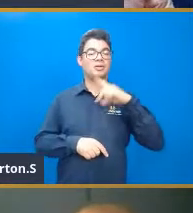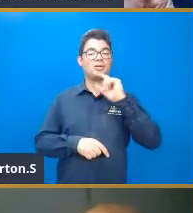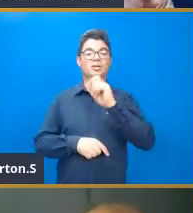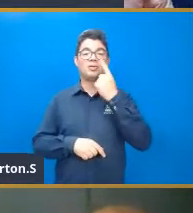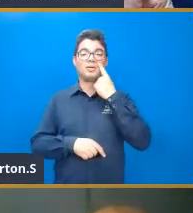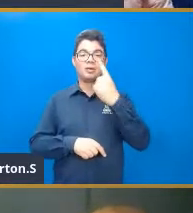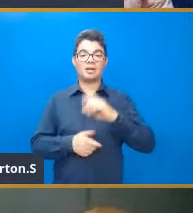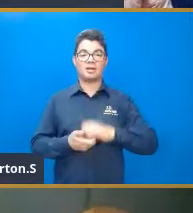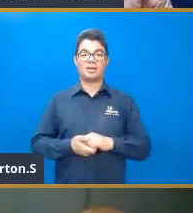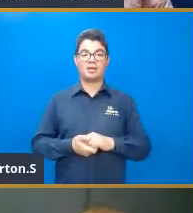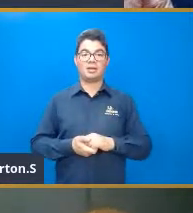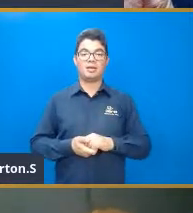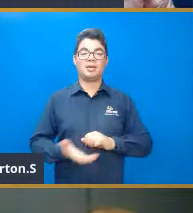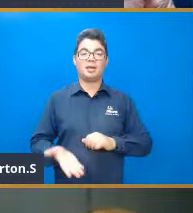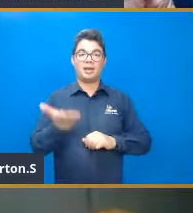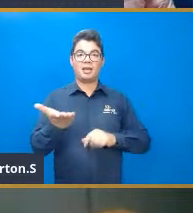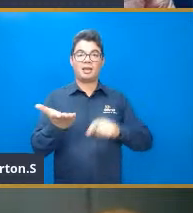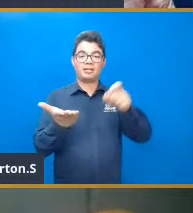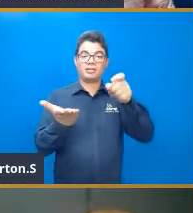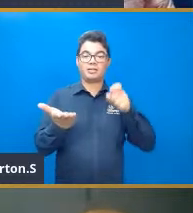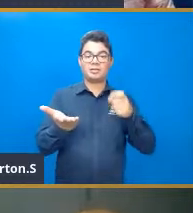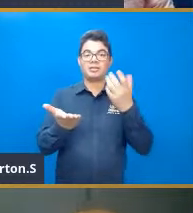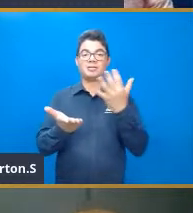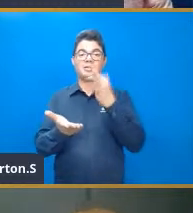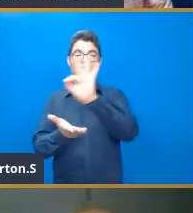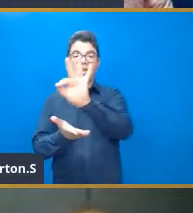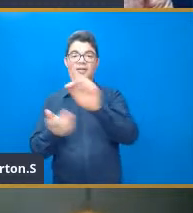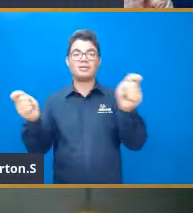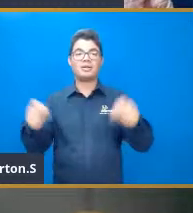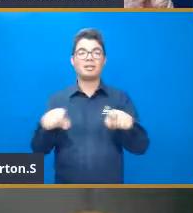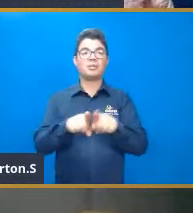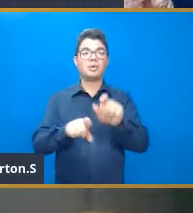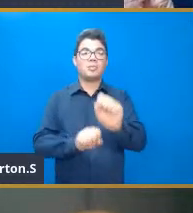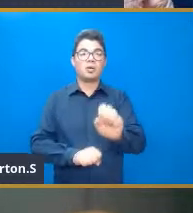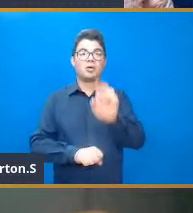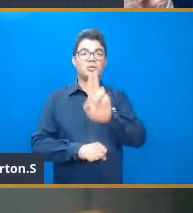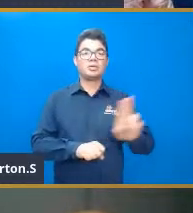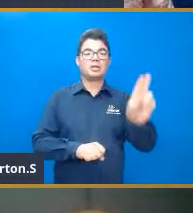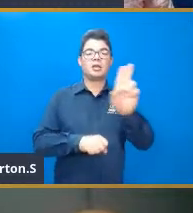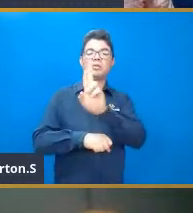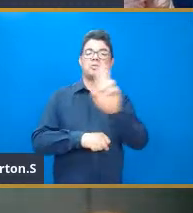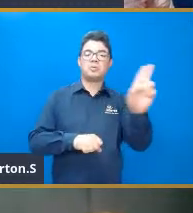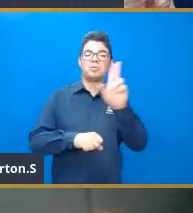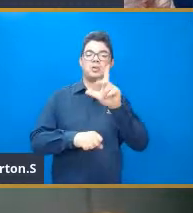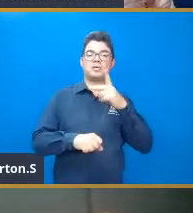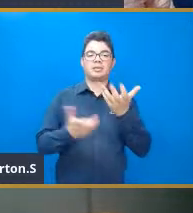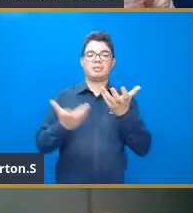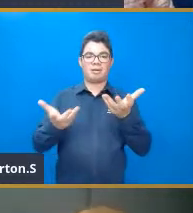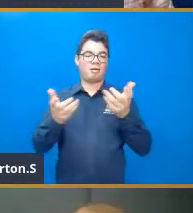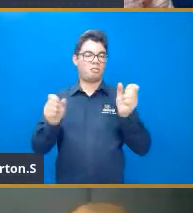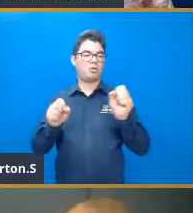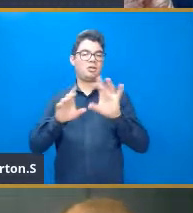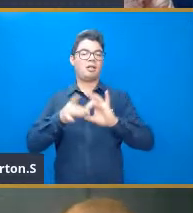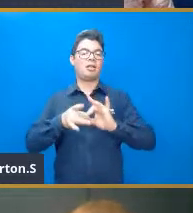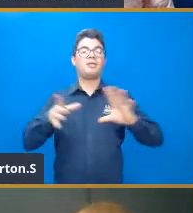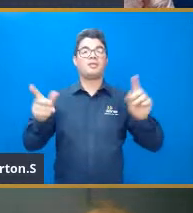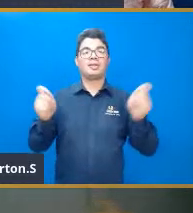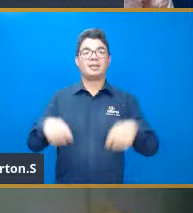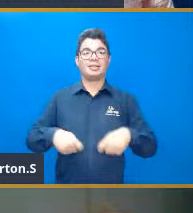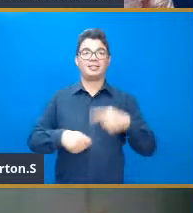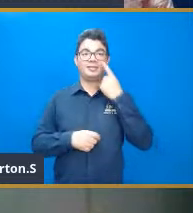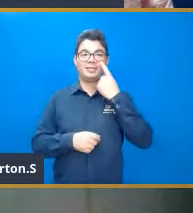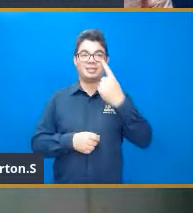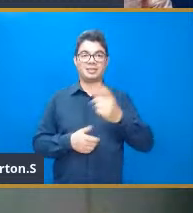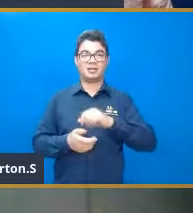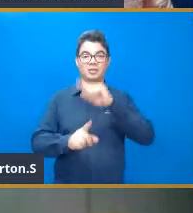O GeoGebra chamou de x, chamou de f, mas não pode utilizar ali a nomenclatura que estava no enunciado. Então, nesse caso ali, né? O objetivo